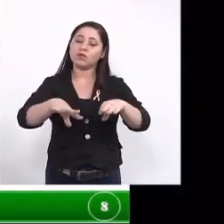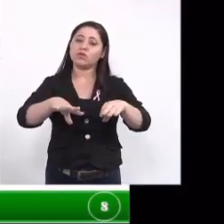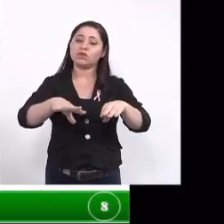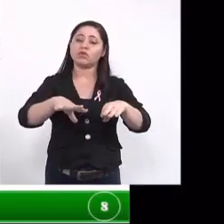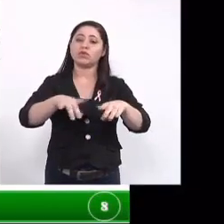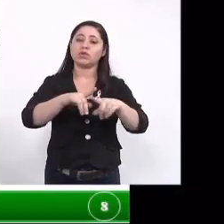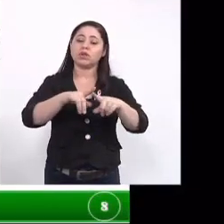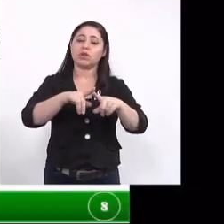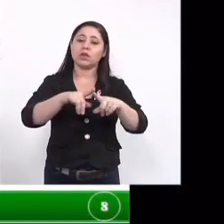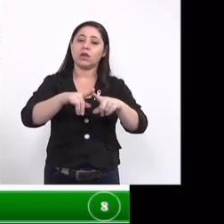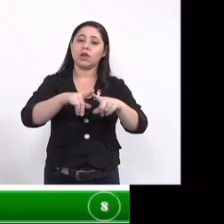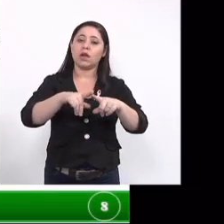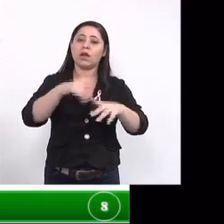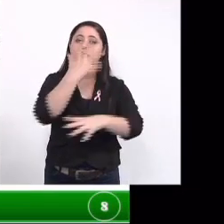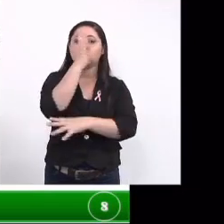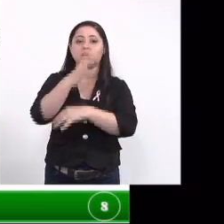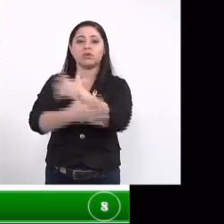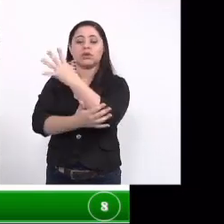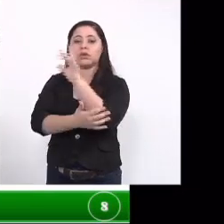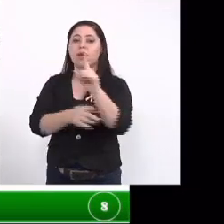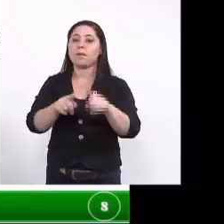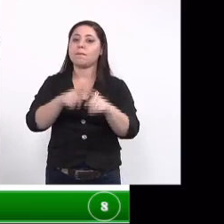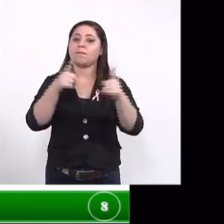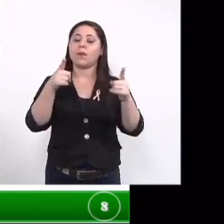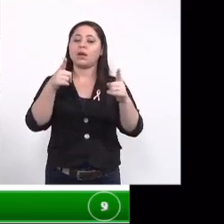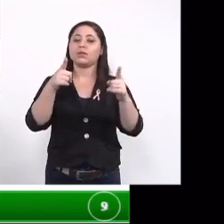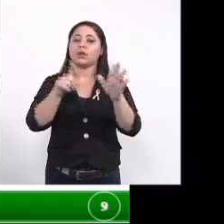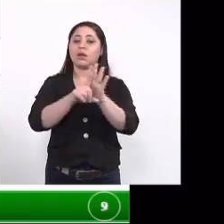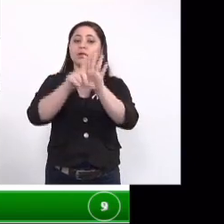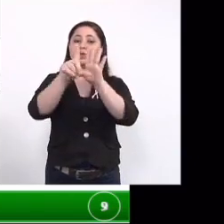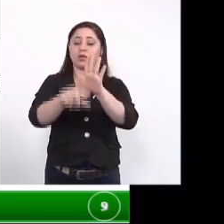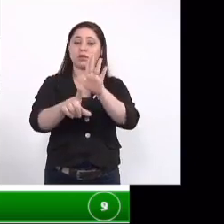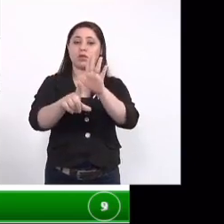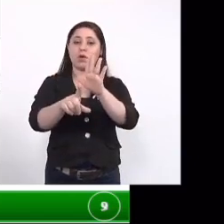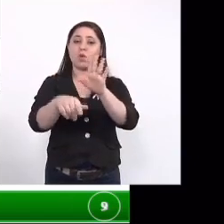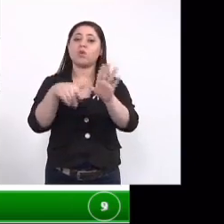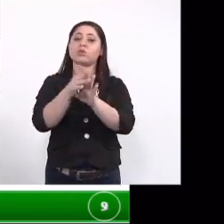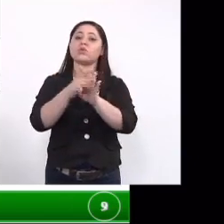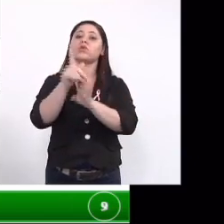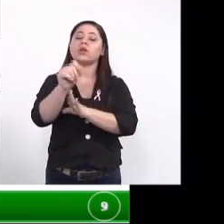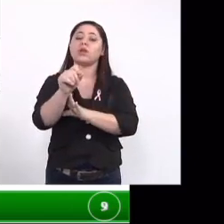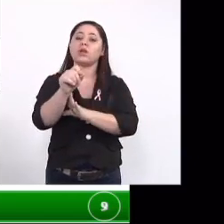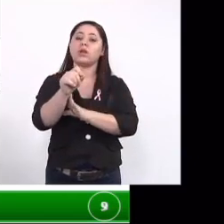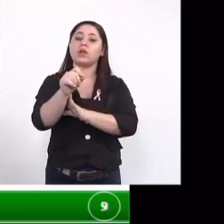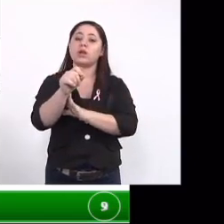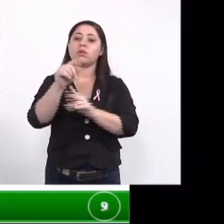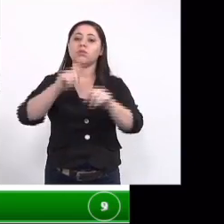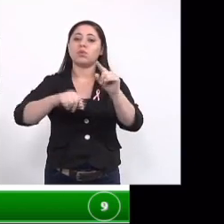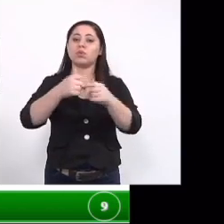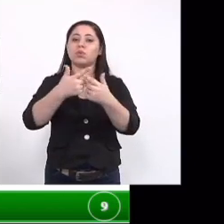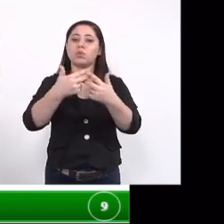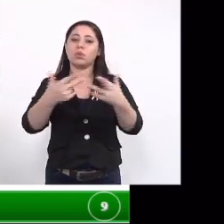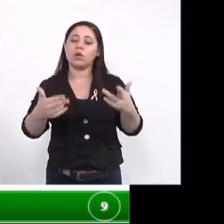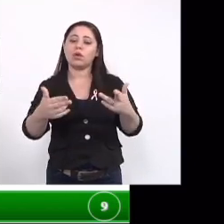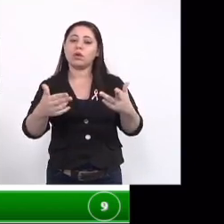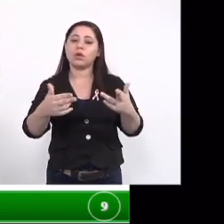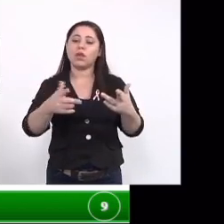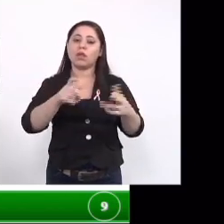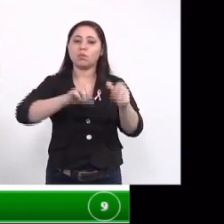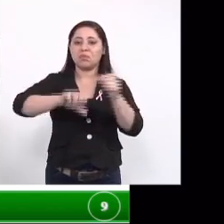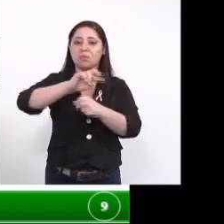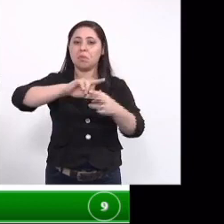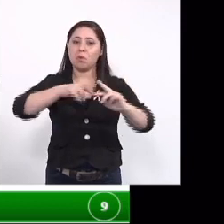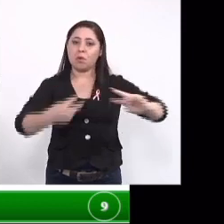organismos não alvos porém o que a legislação recomenda é que o produto não tenha mutagenicidade para ser registrado